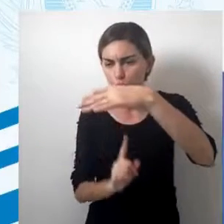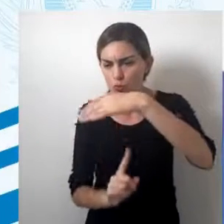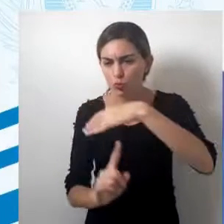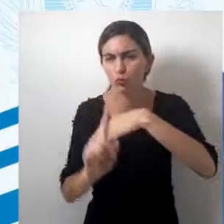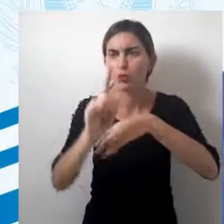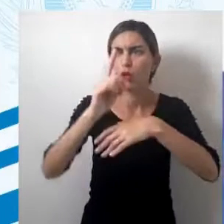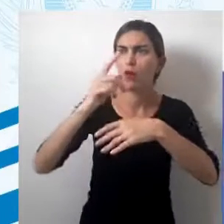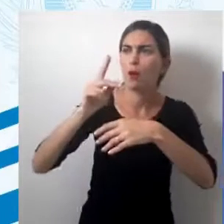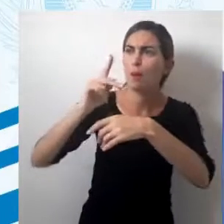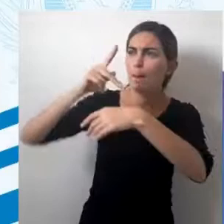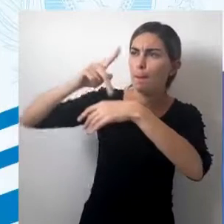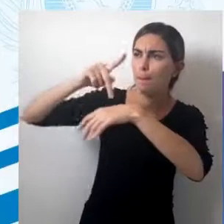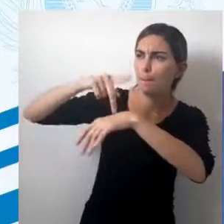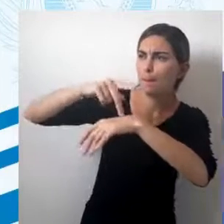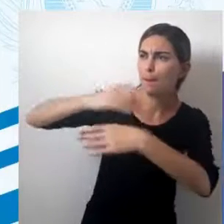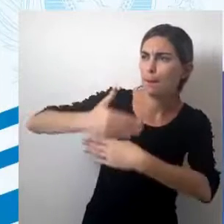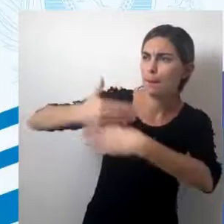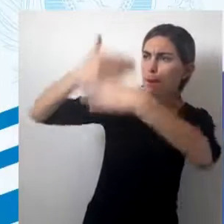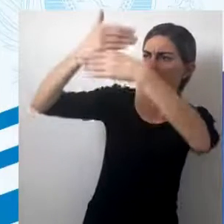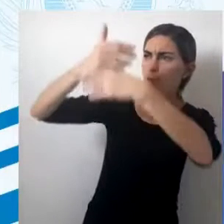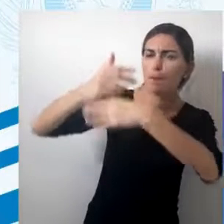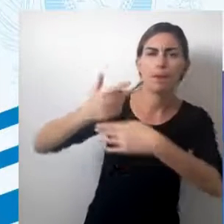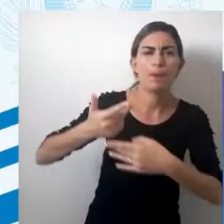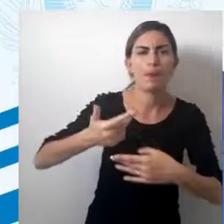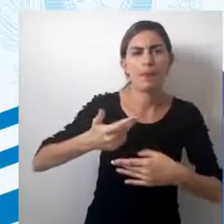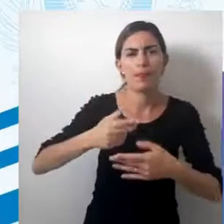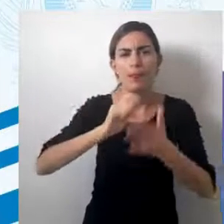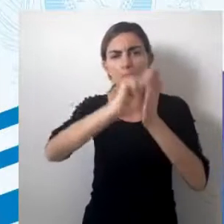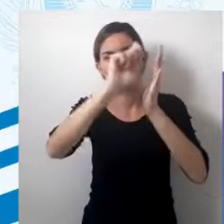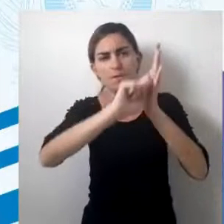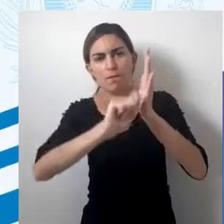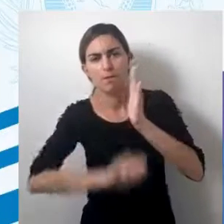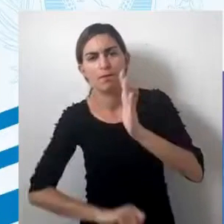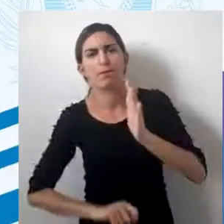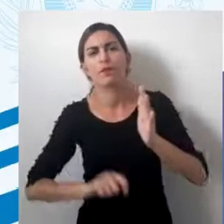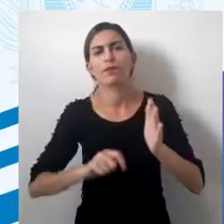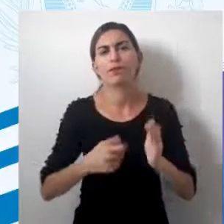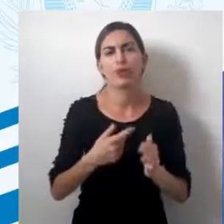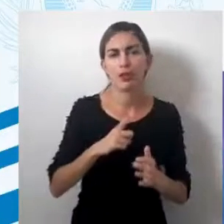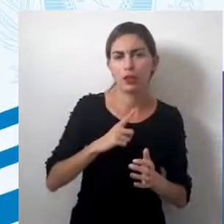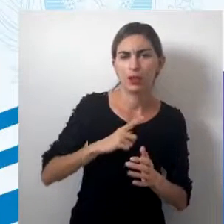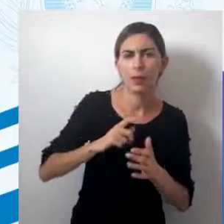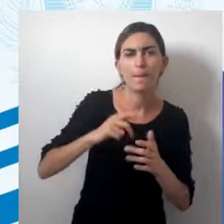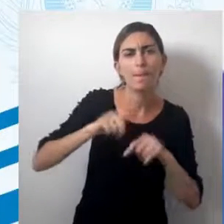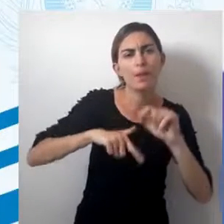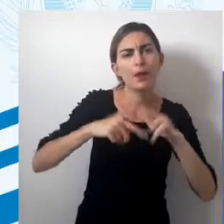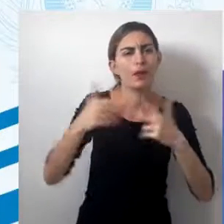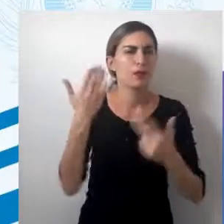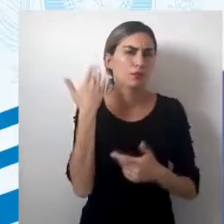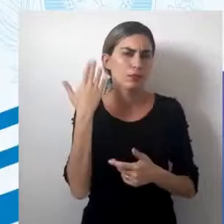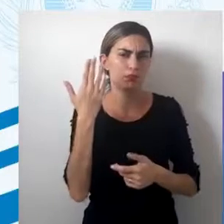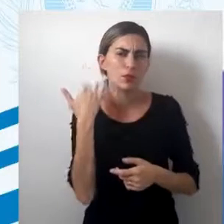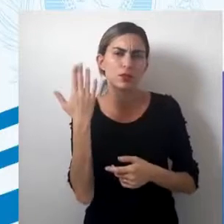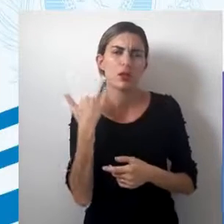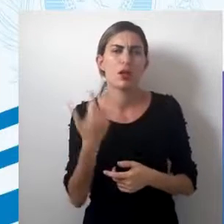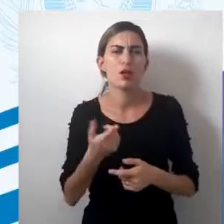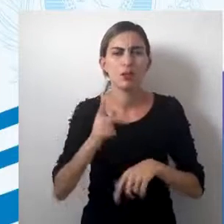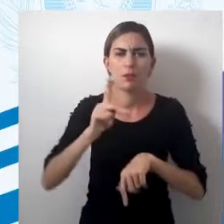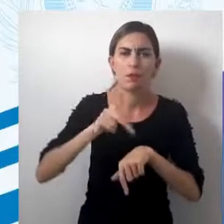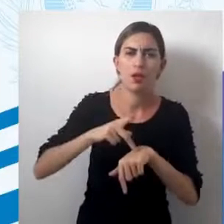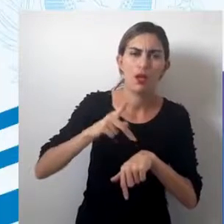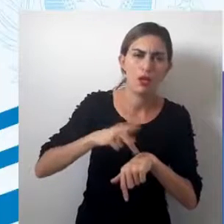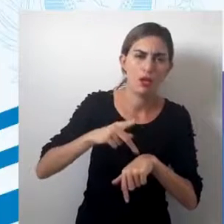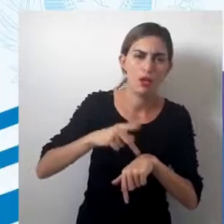é uma cartografia bem rudimentar, fazendo de acordo com o que se tinha, o material que se tinha naquele